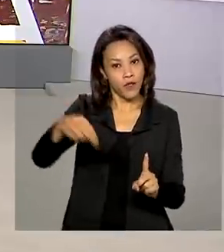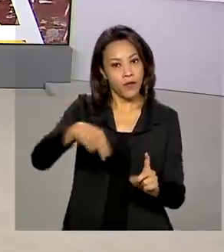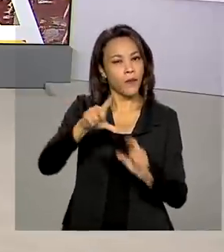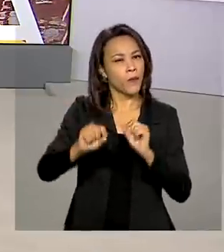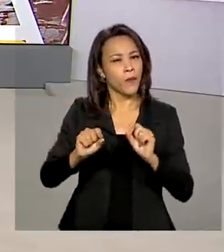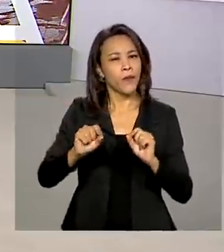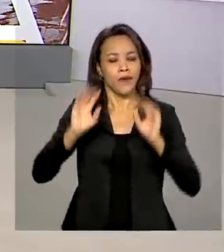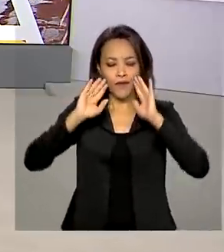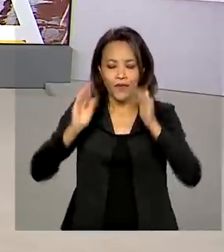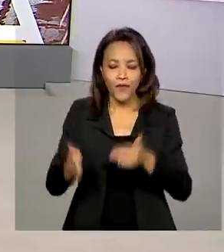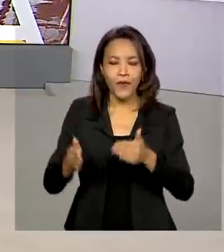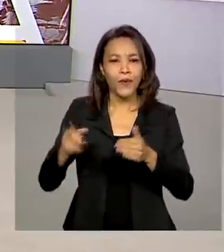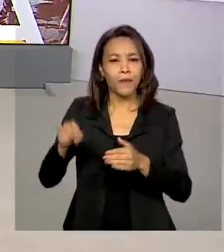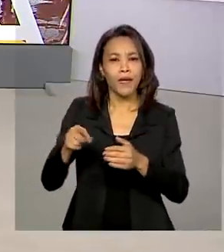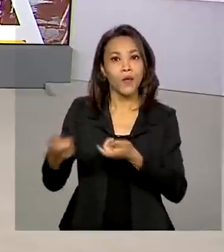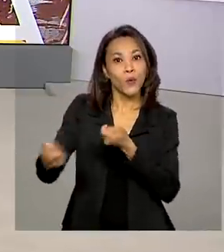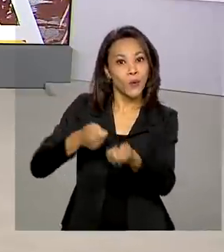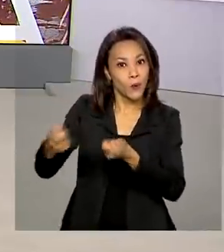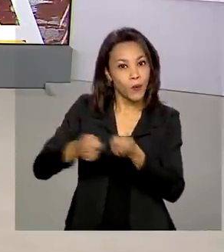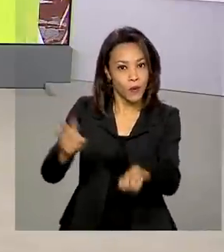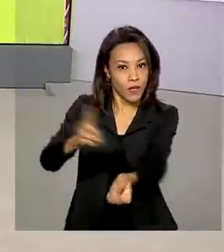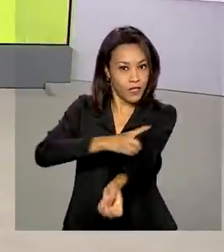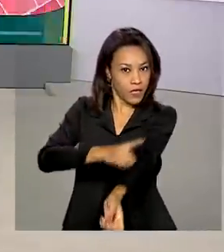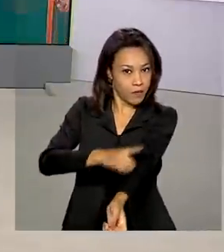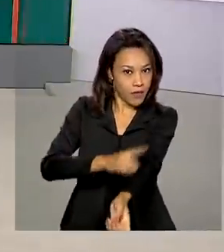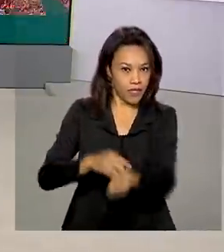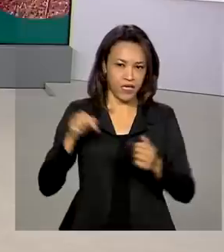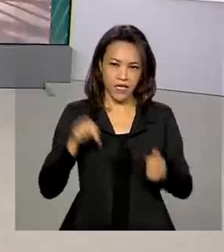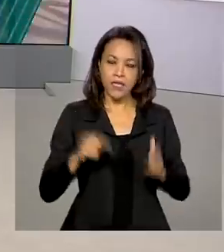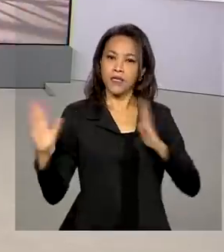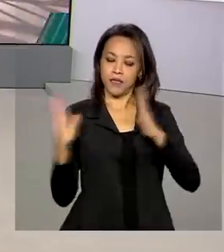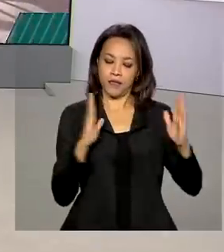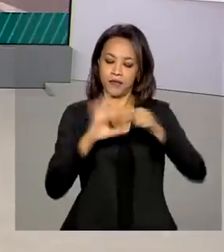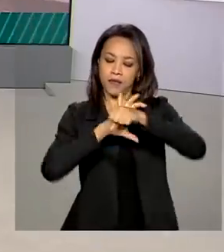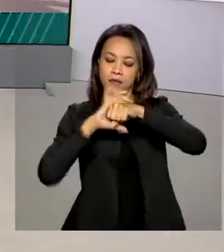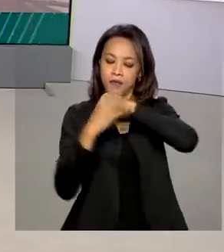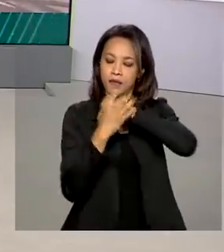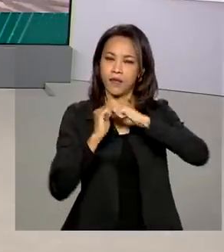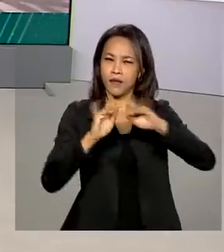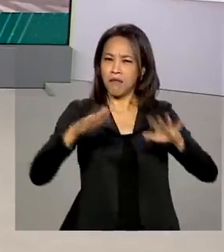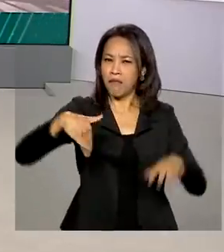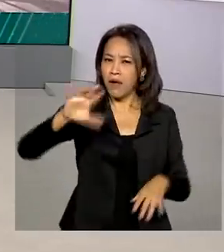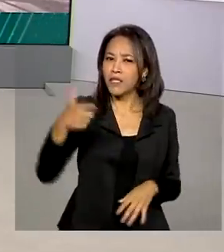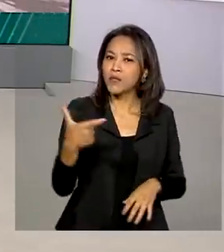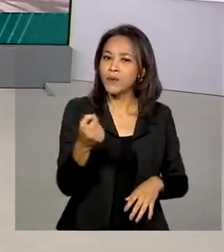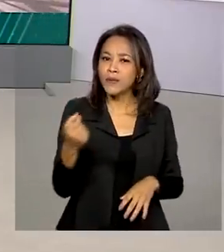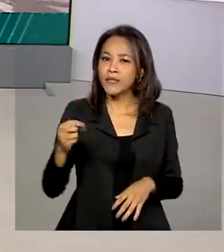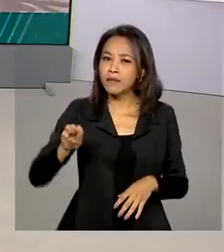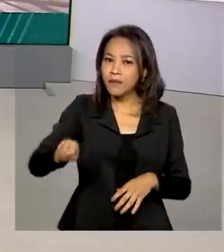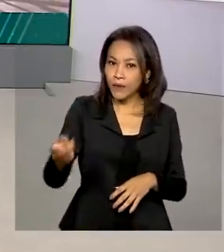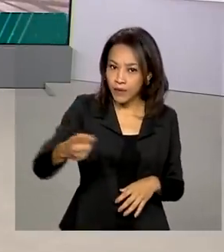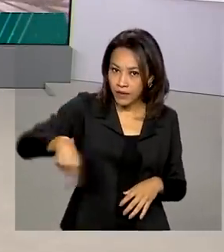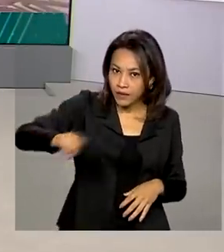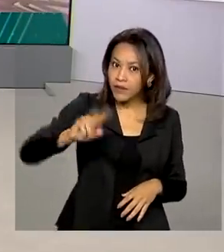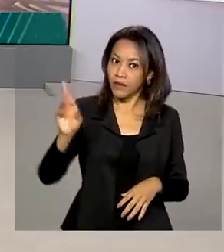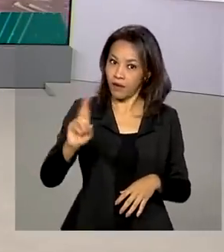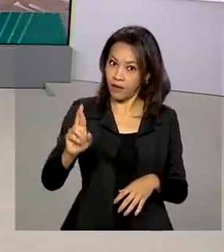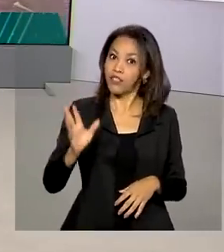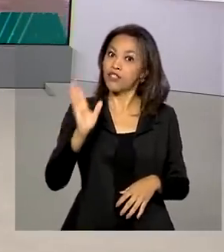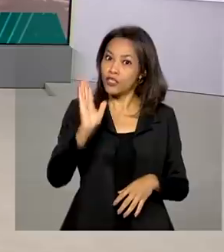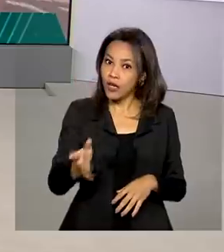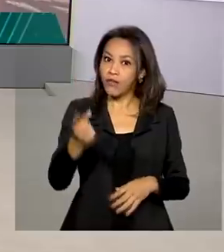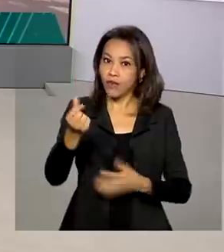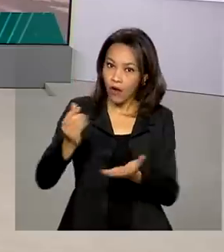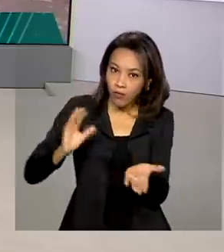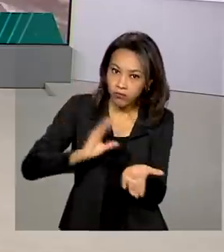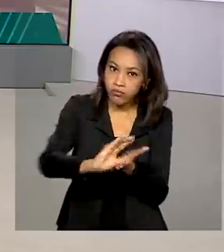cuidados e o controle da diabetes. E durante a pandemia, mais de 200 milhões de reais foram investidos pelo Ministério da Saúde para